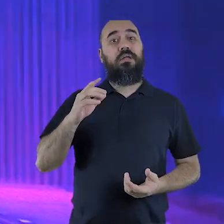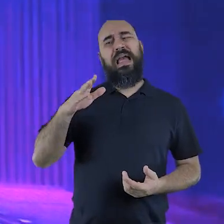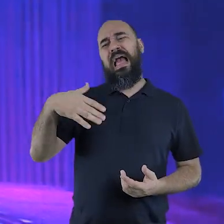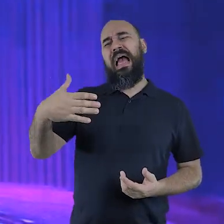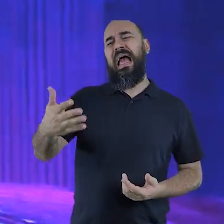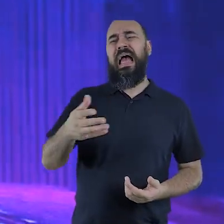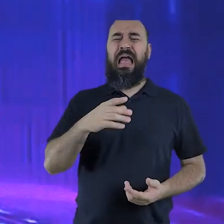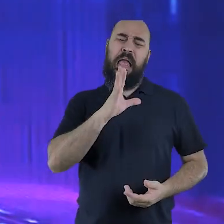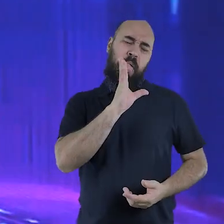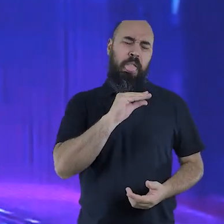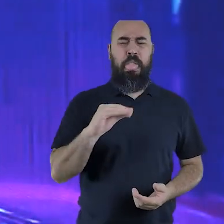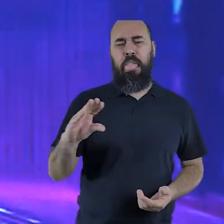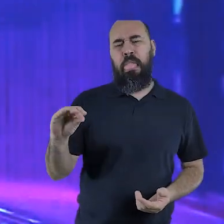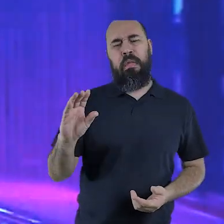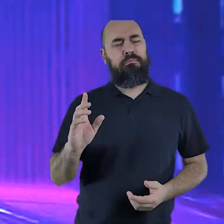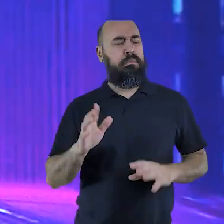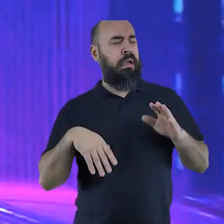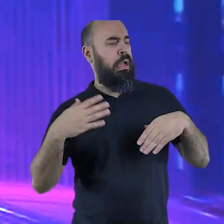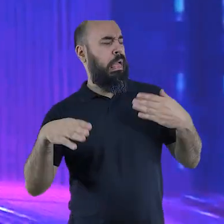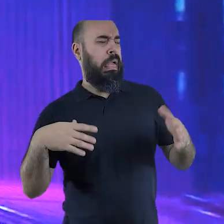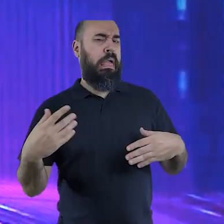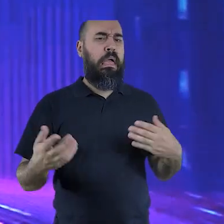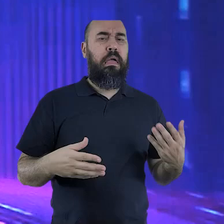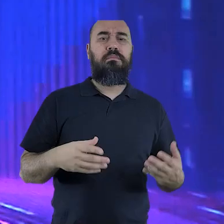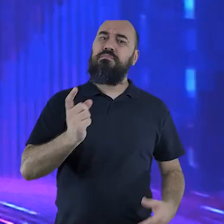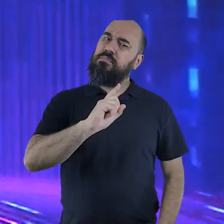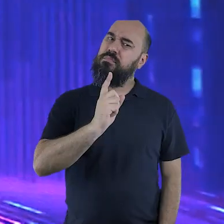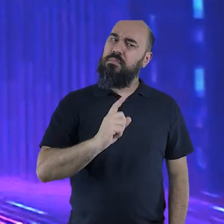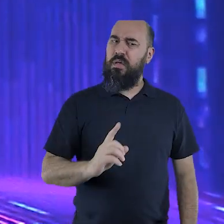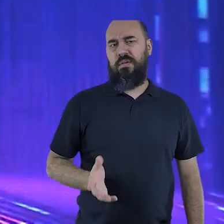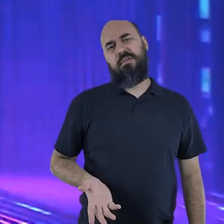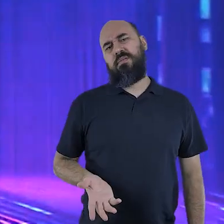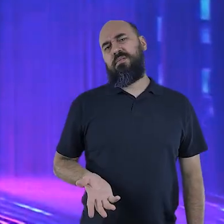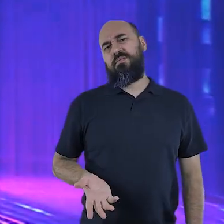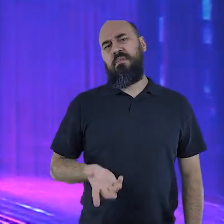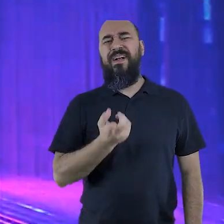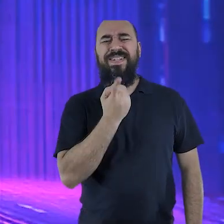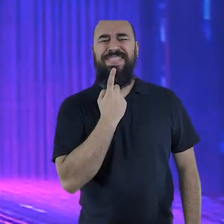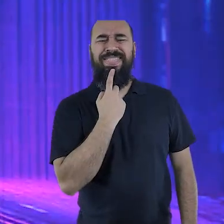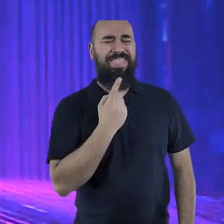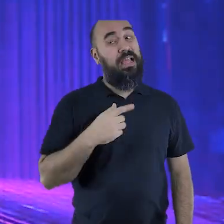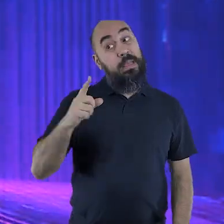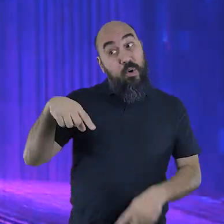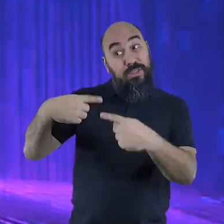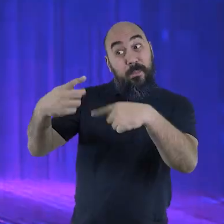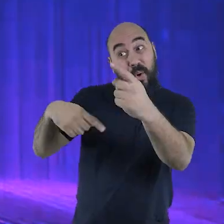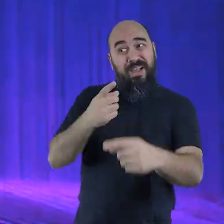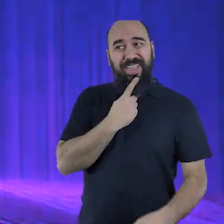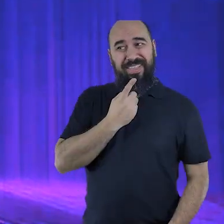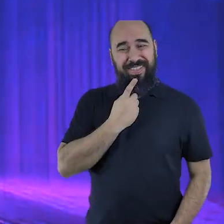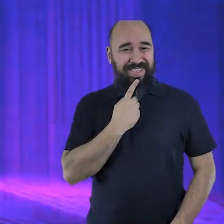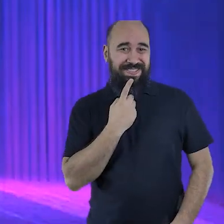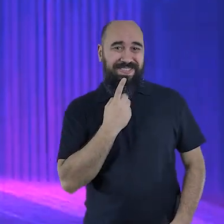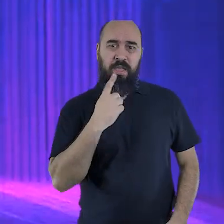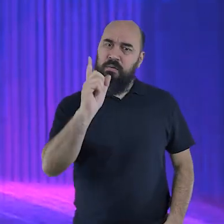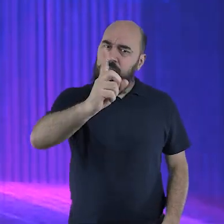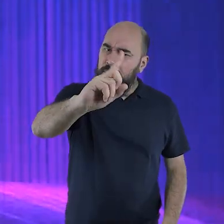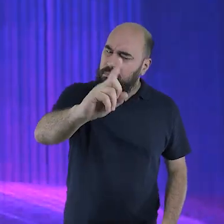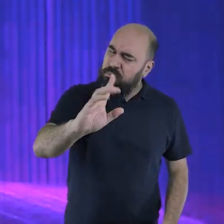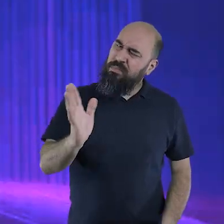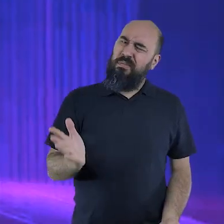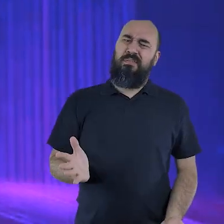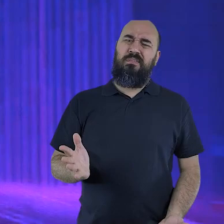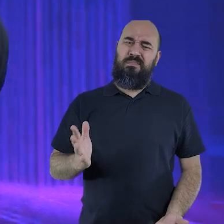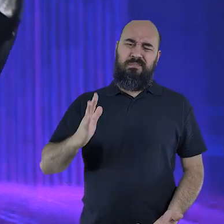deixar para depois porque Deus está batendo a porta do seu coração e ele espera neste momento a sua entrega a sua decisão